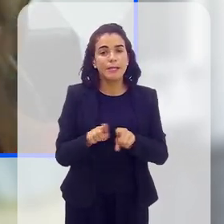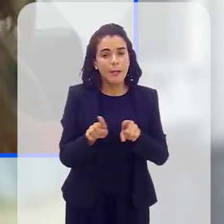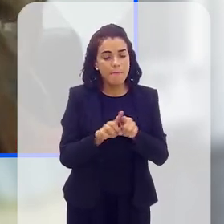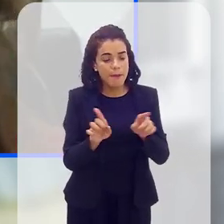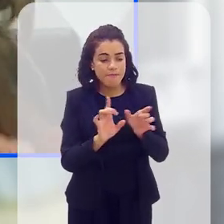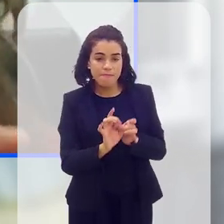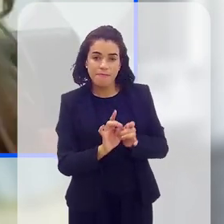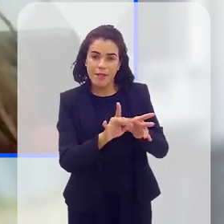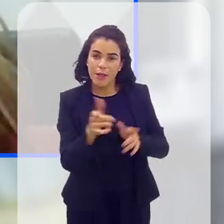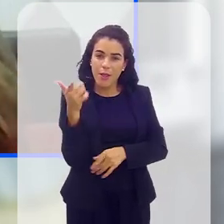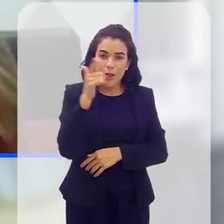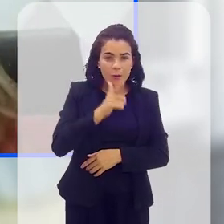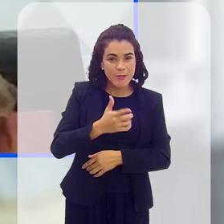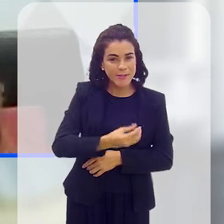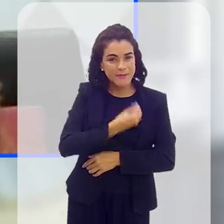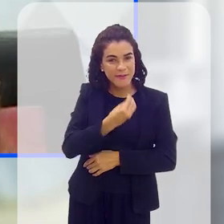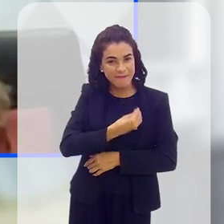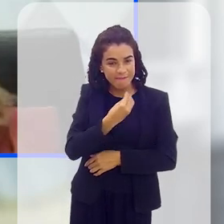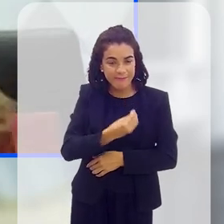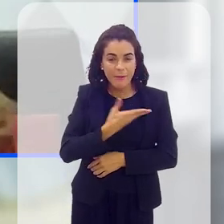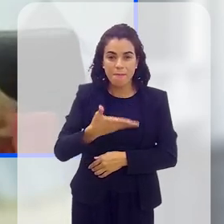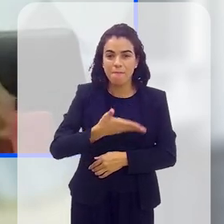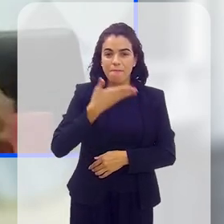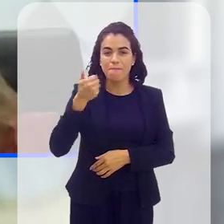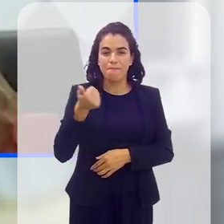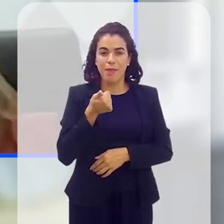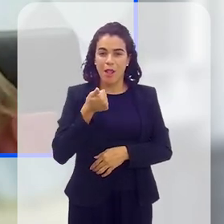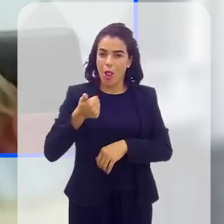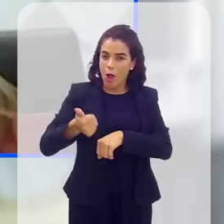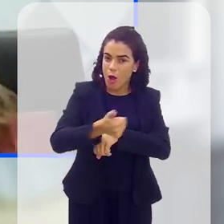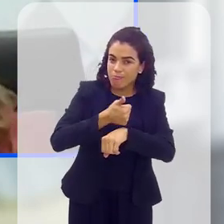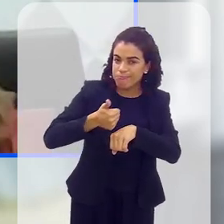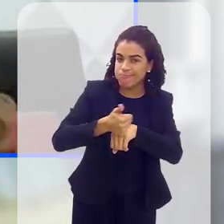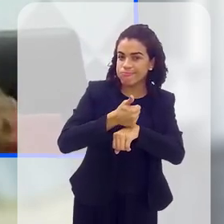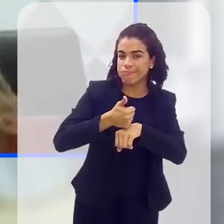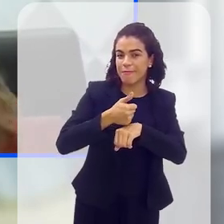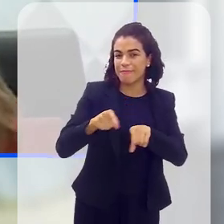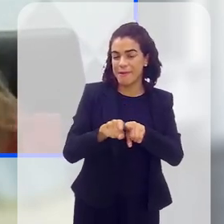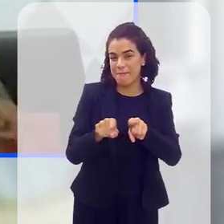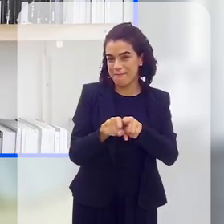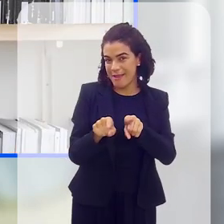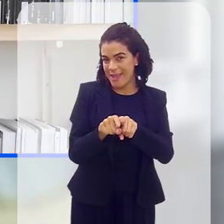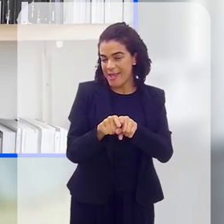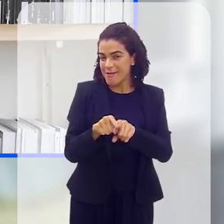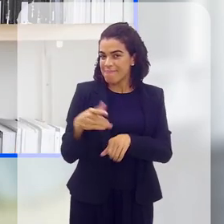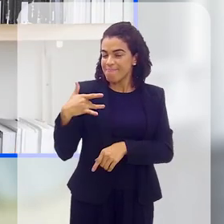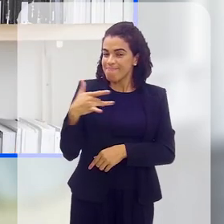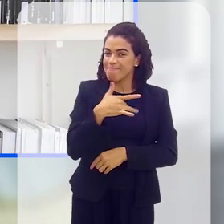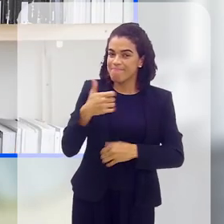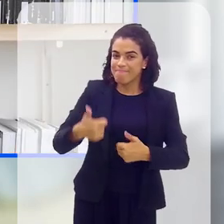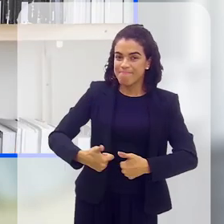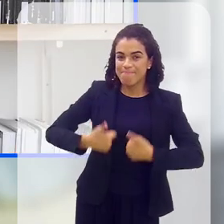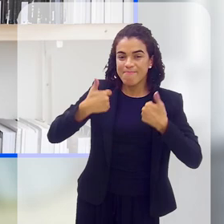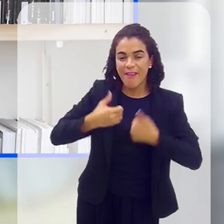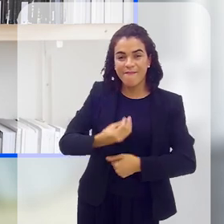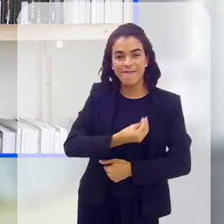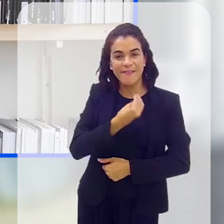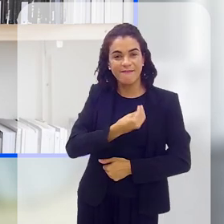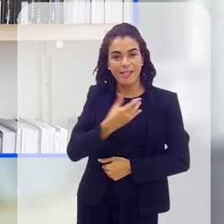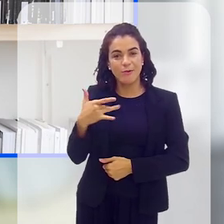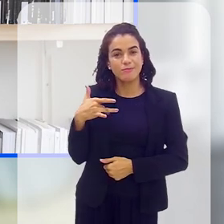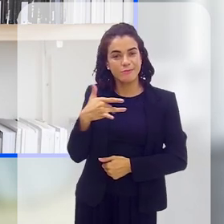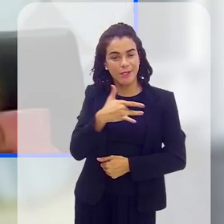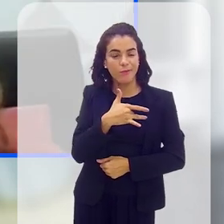e permitir que ele possa ter uma vida com melhor qualidade, com bem-estar, para que ele possa viver com